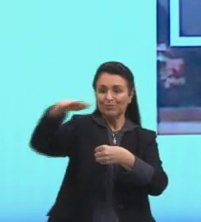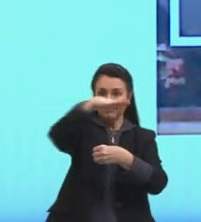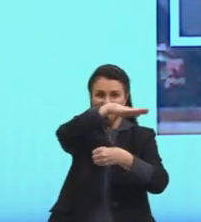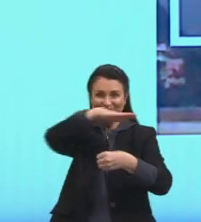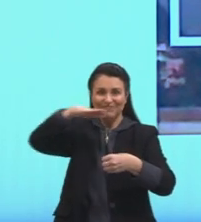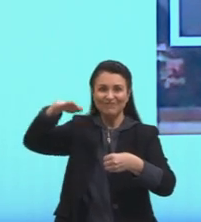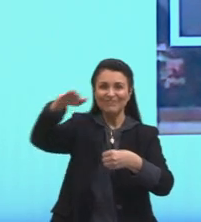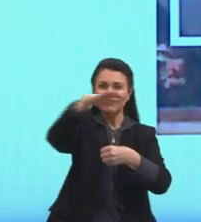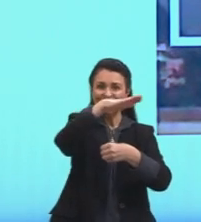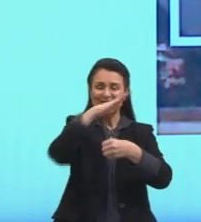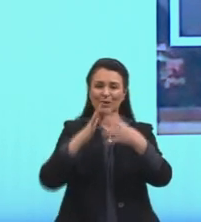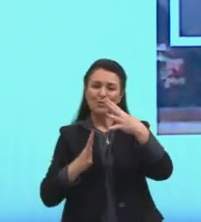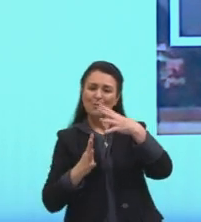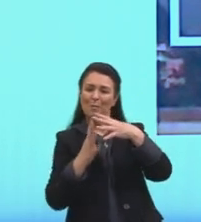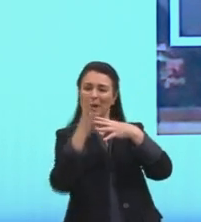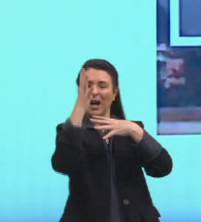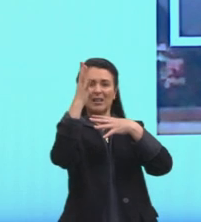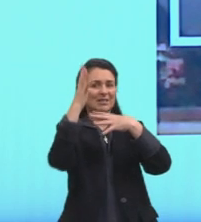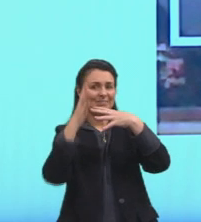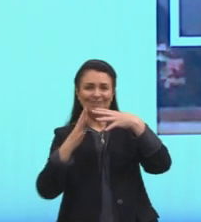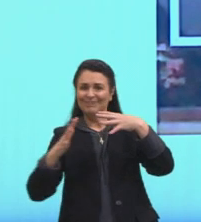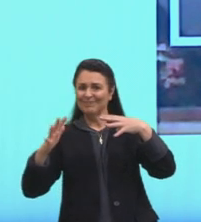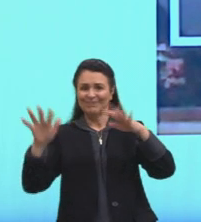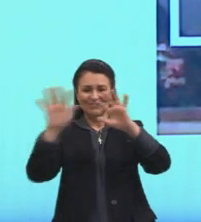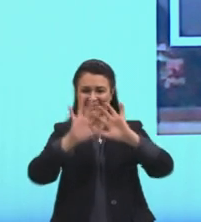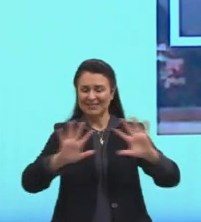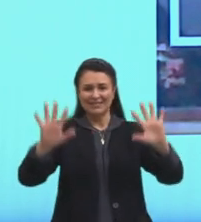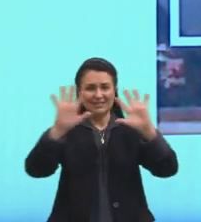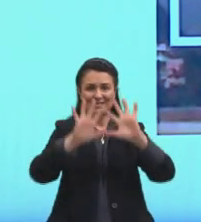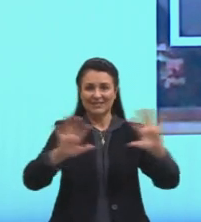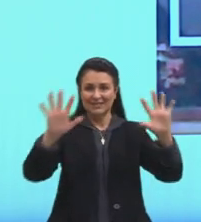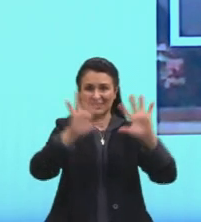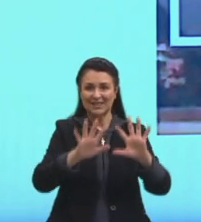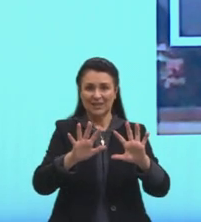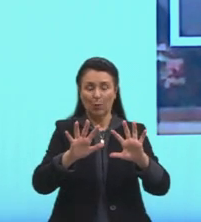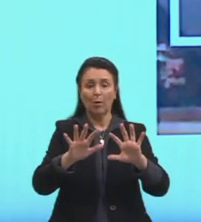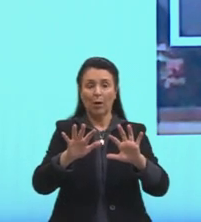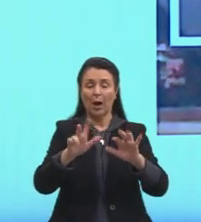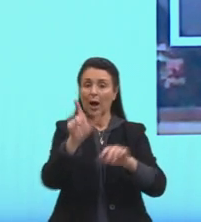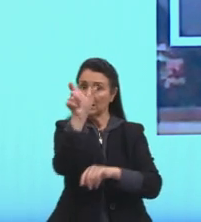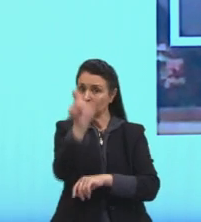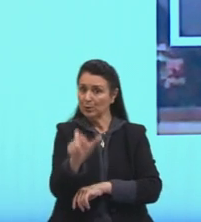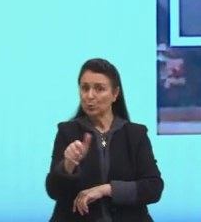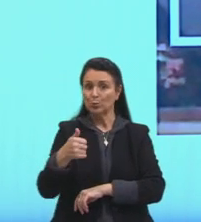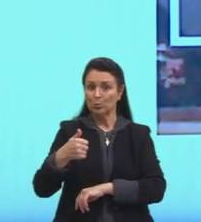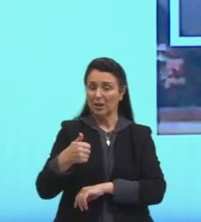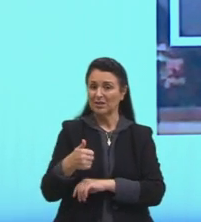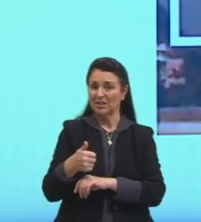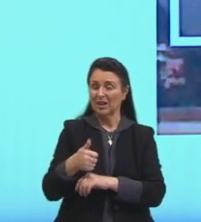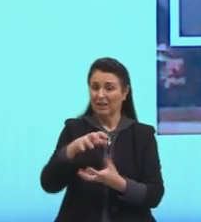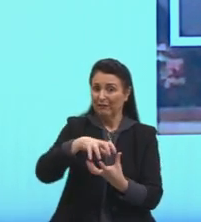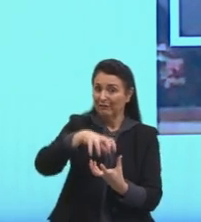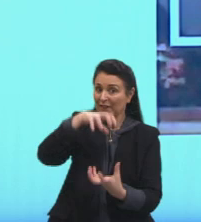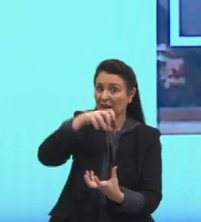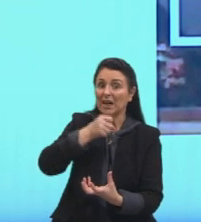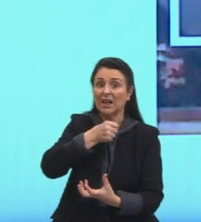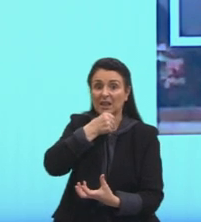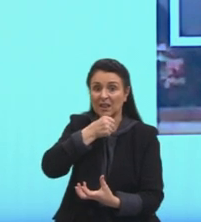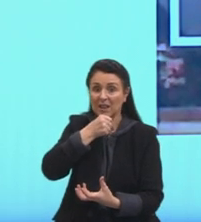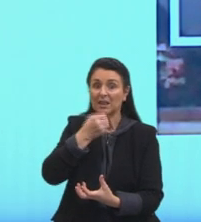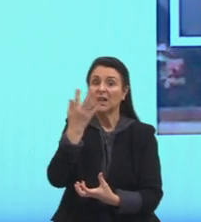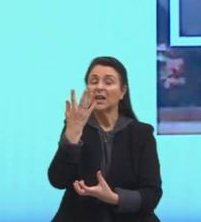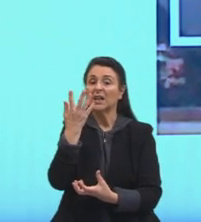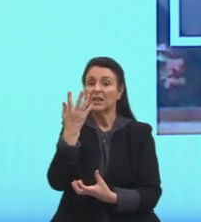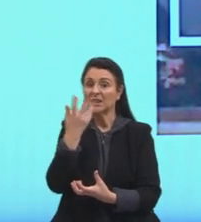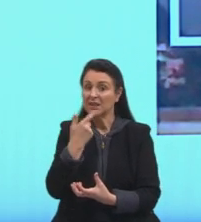principalmente idosos e crianças, e olha aqui em cima desse tampão, né, uma área super clara, e aí a gente vê bem direitinho aqui, né, ó, a